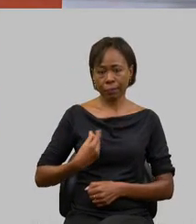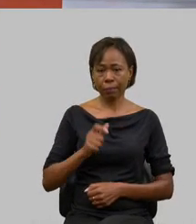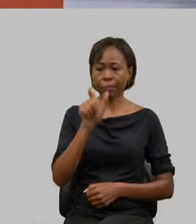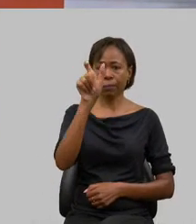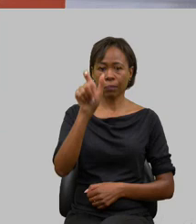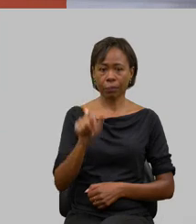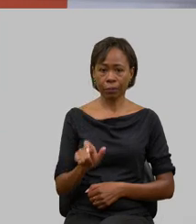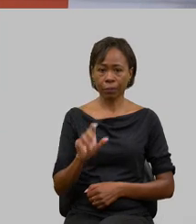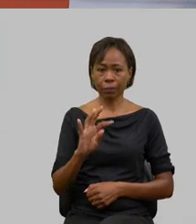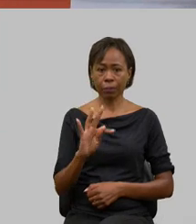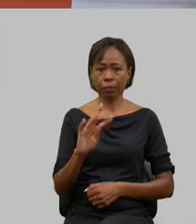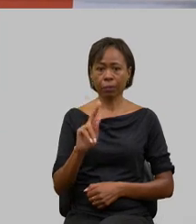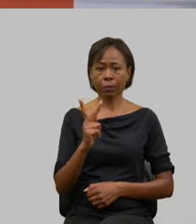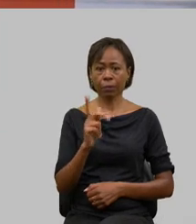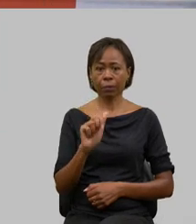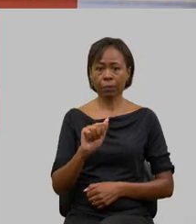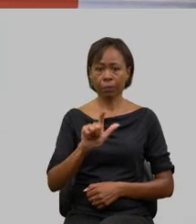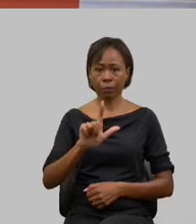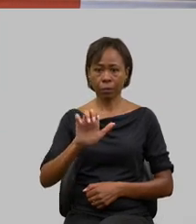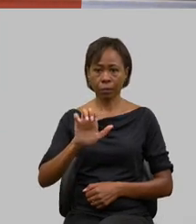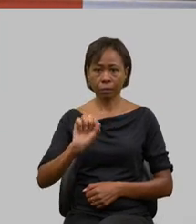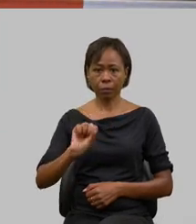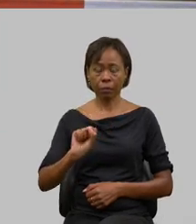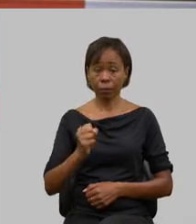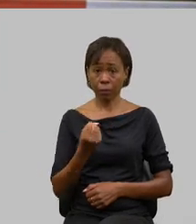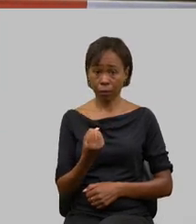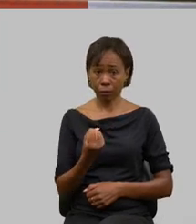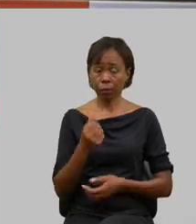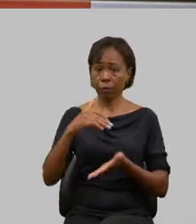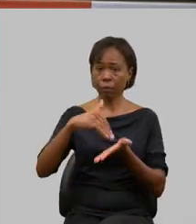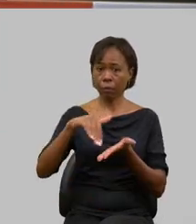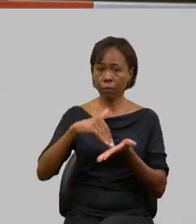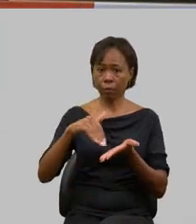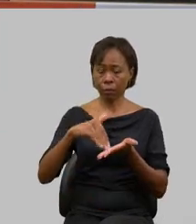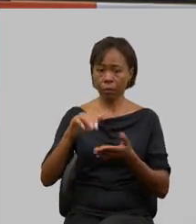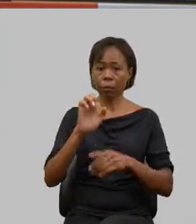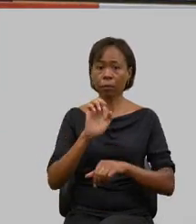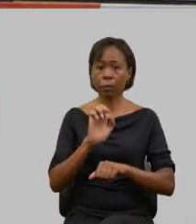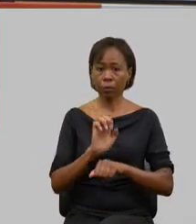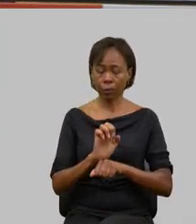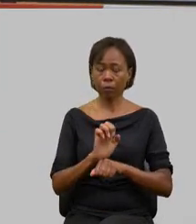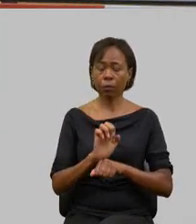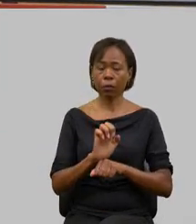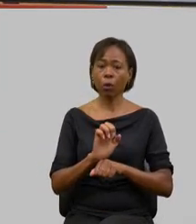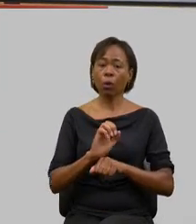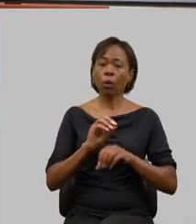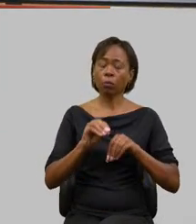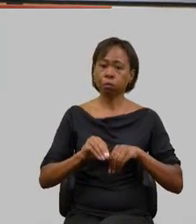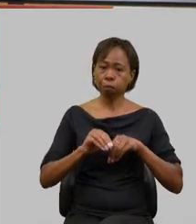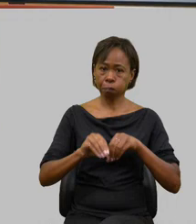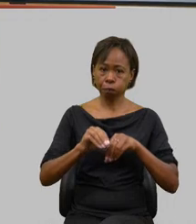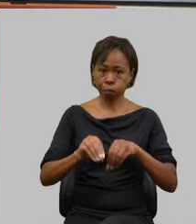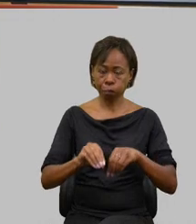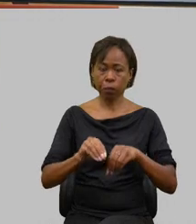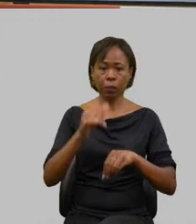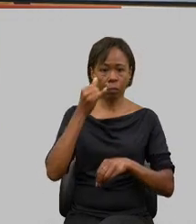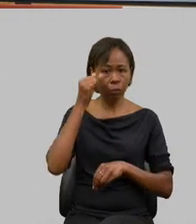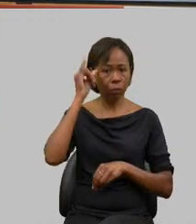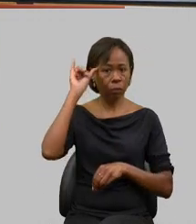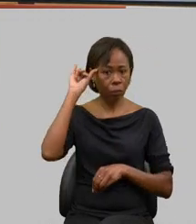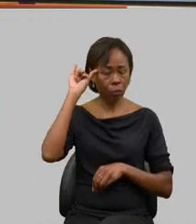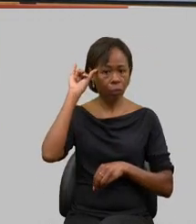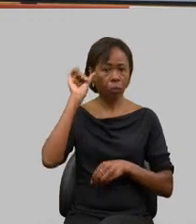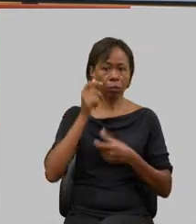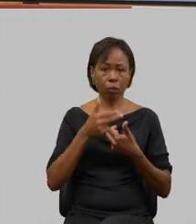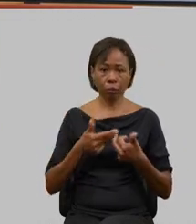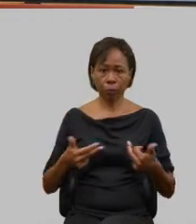Tales Almeida Pereira Fernandes secretário de Estado de Agricultura, Pecuária e Abastecimento